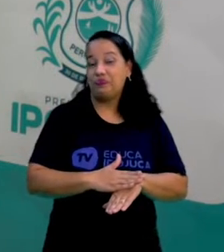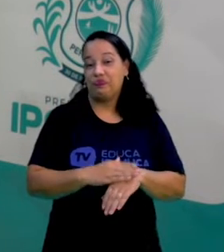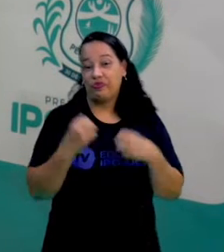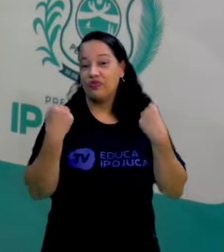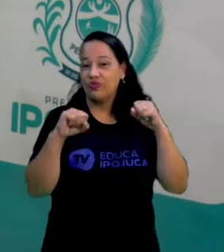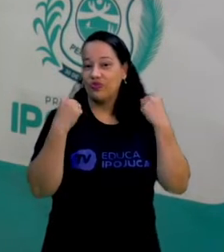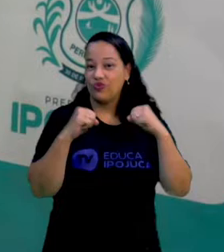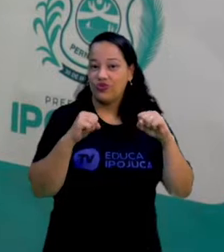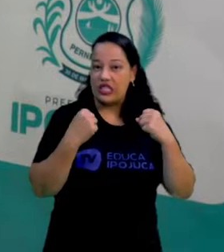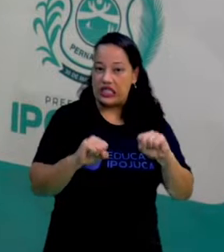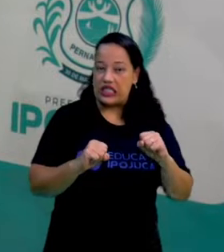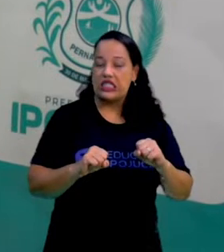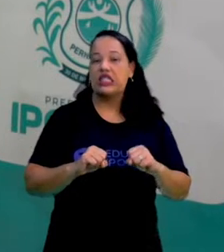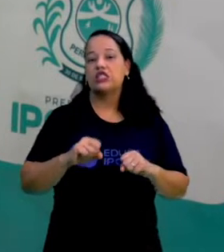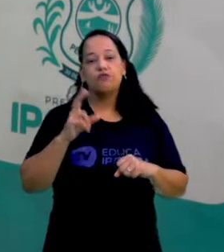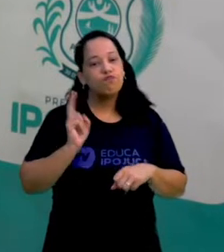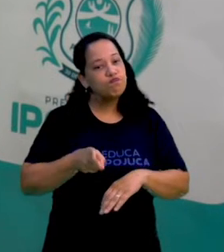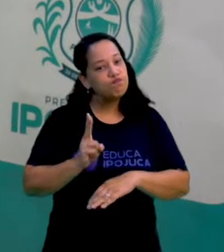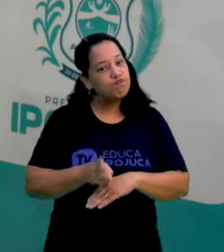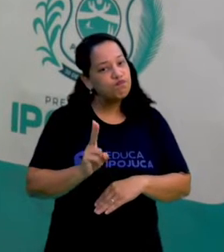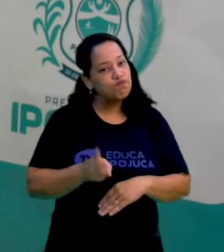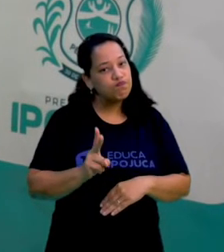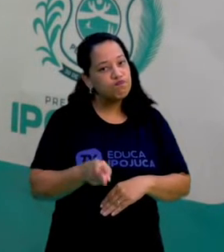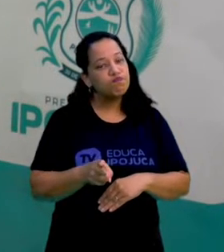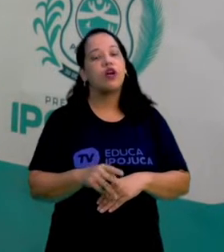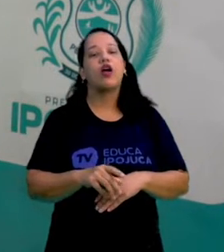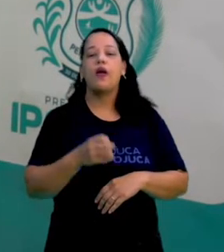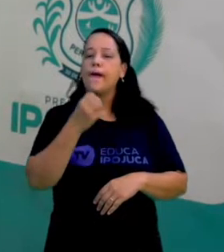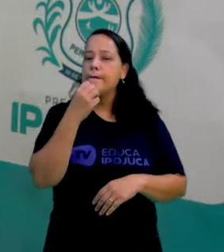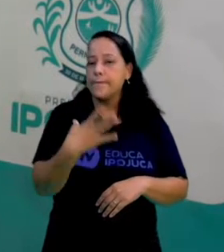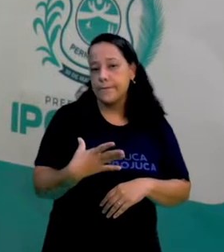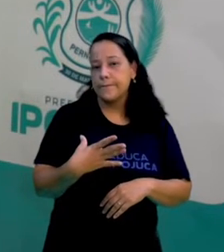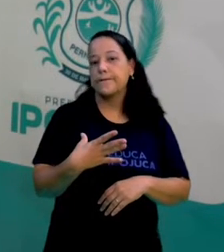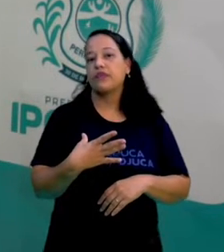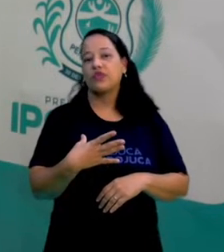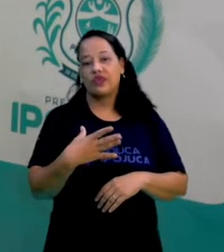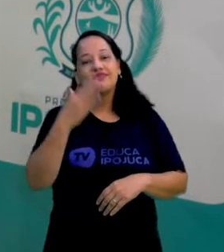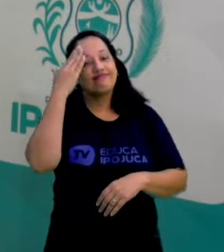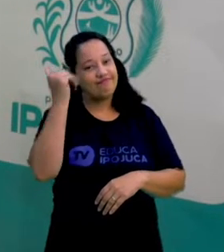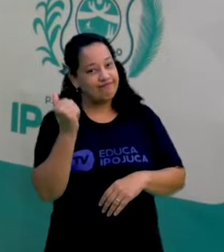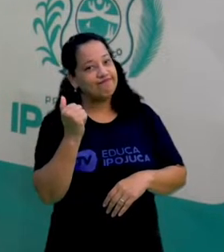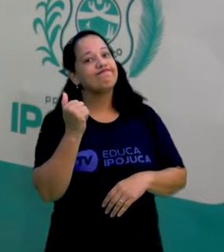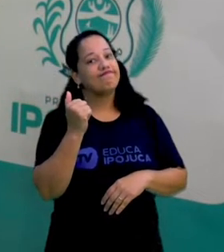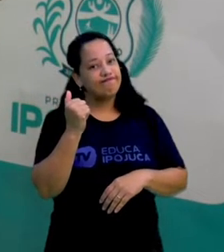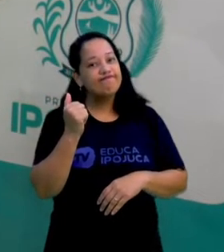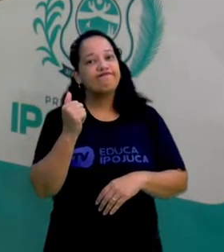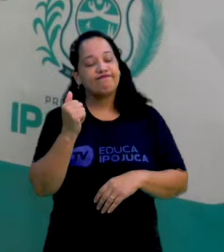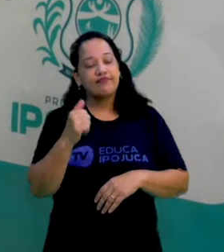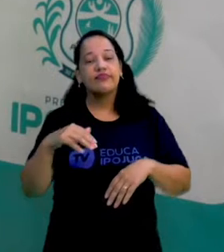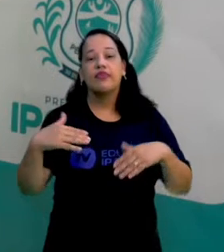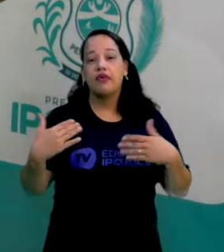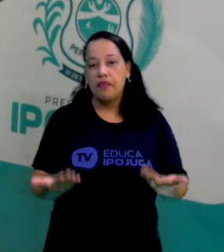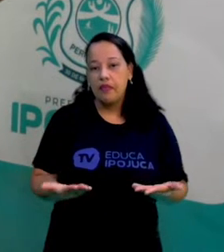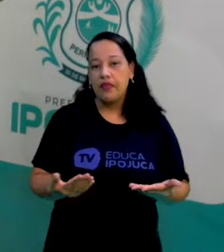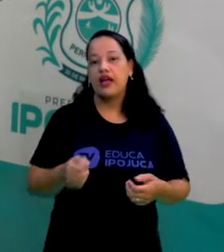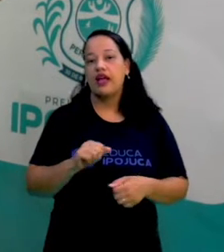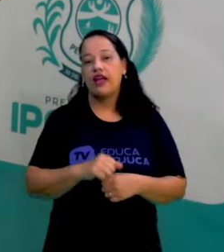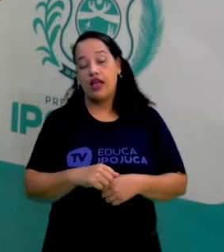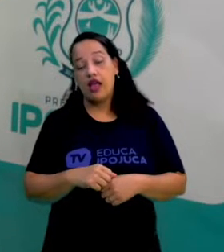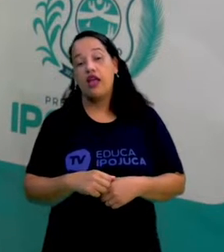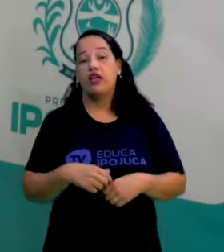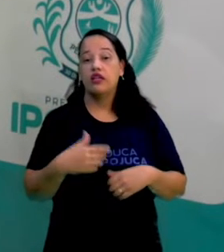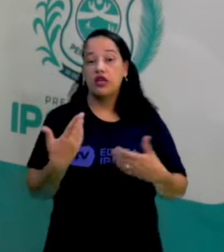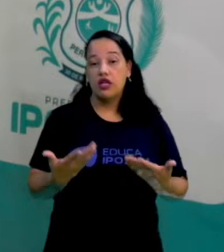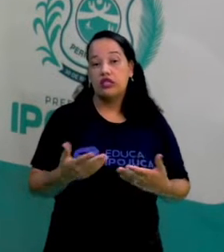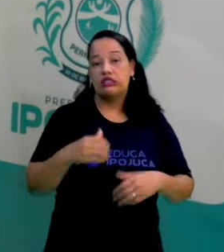constante, de forma contínua, vai trazer benefícios? A gente sabe que sim, excessivamente pode vir até fazer